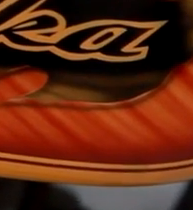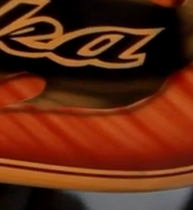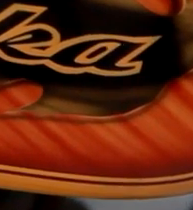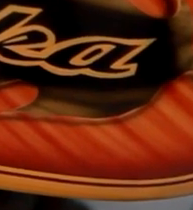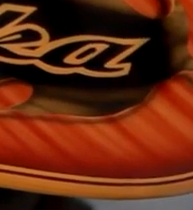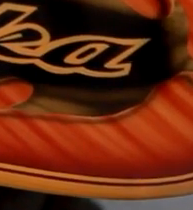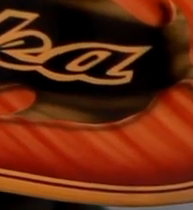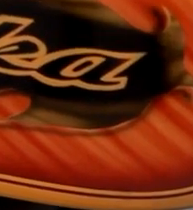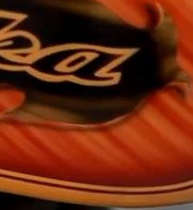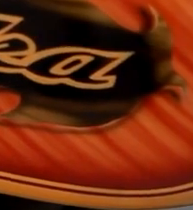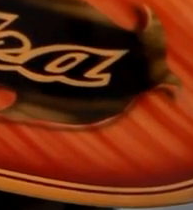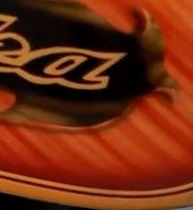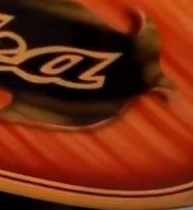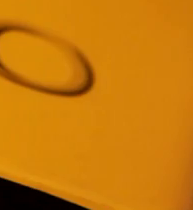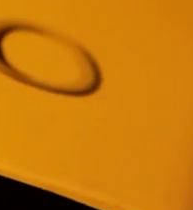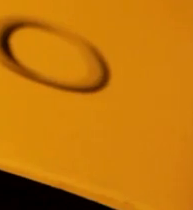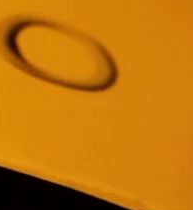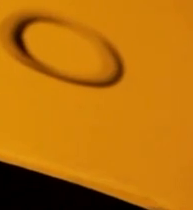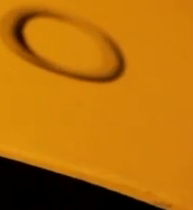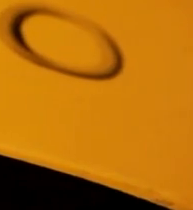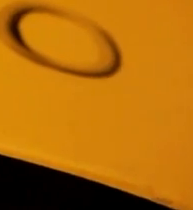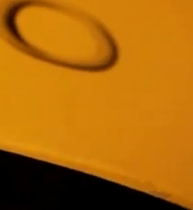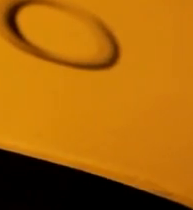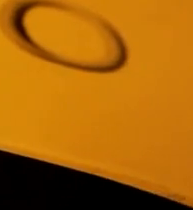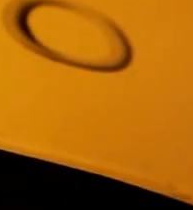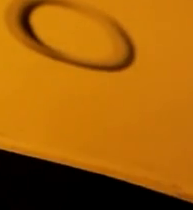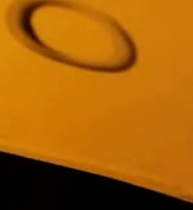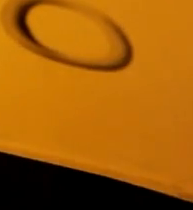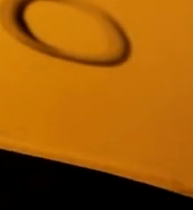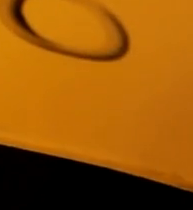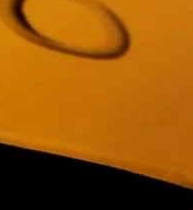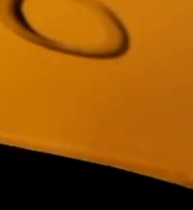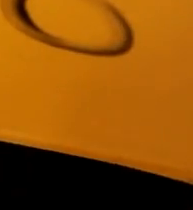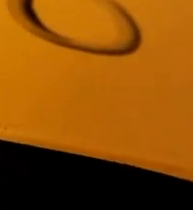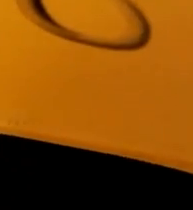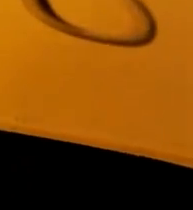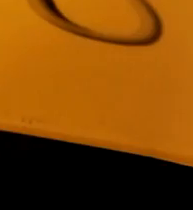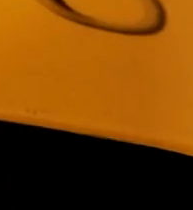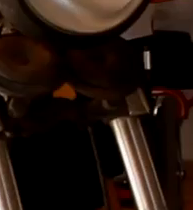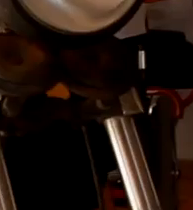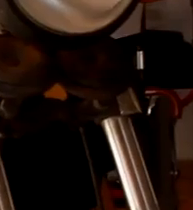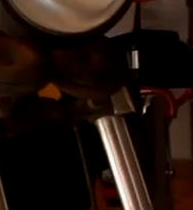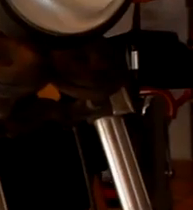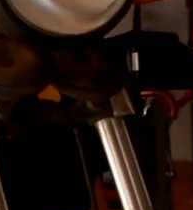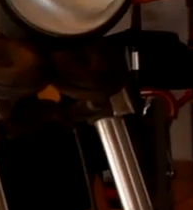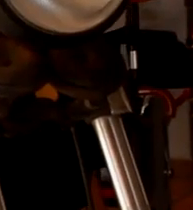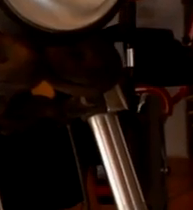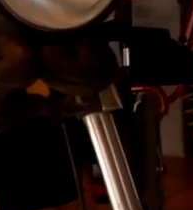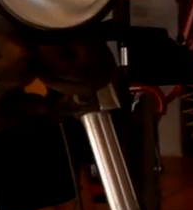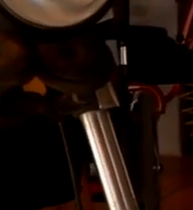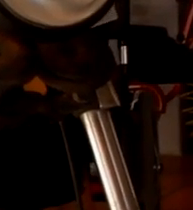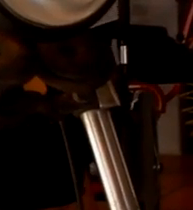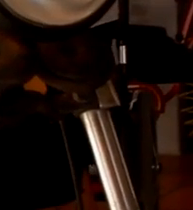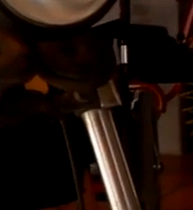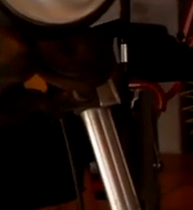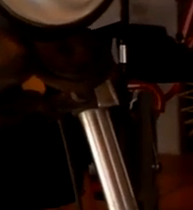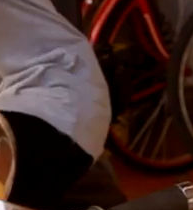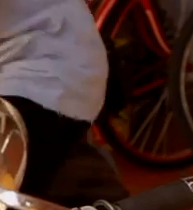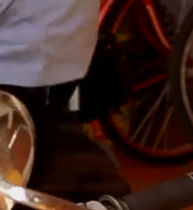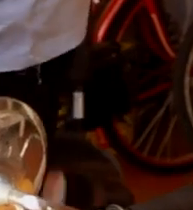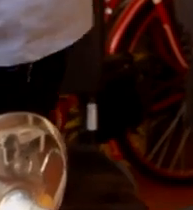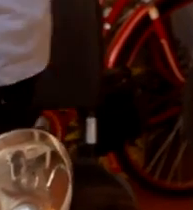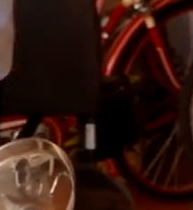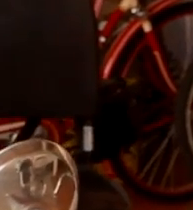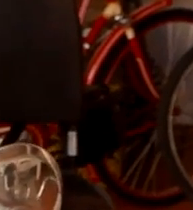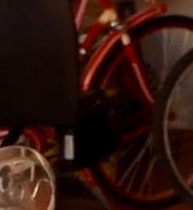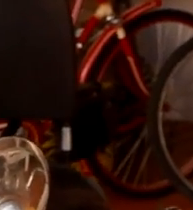Triciclo nas cores amarela e vermelha. Capacete amarelo escrito torto na aba. Luiz Fernando coloca o capacete no pai, que